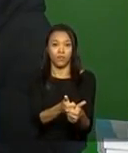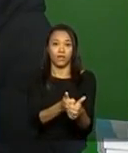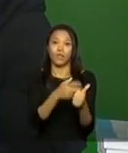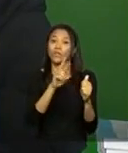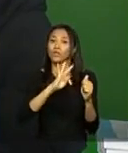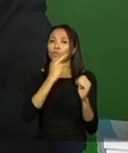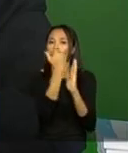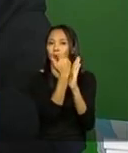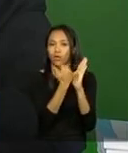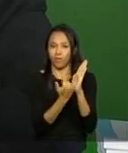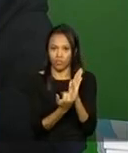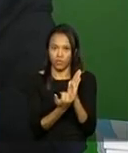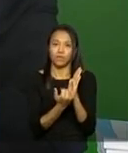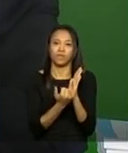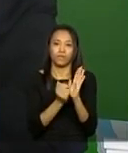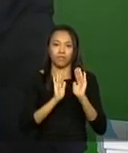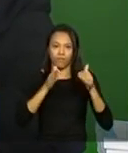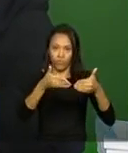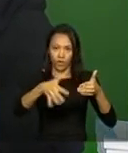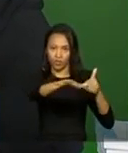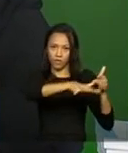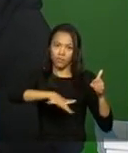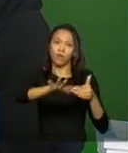programação dos investimentos que estão sendo feitos.